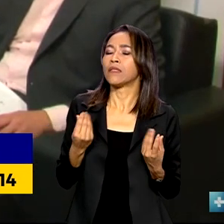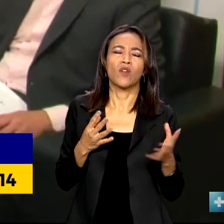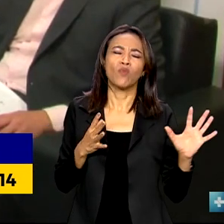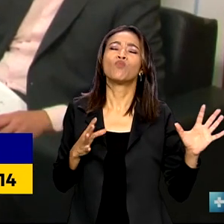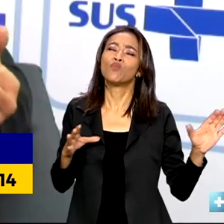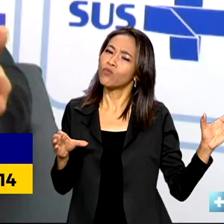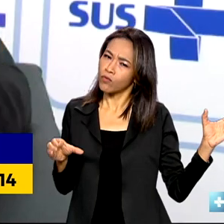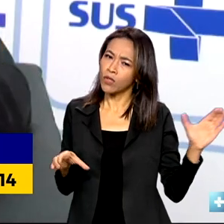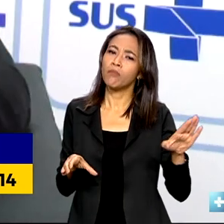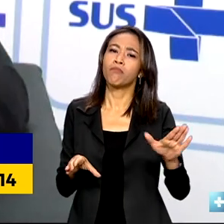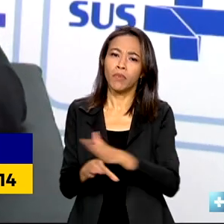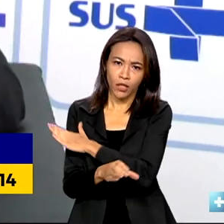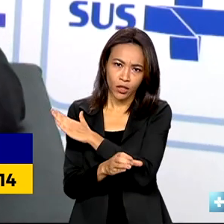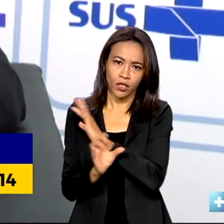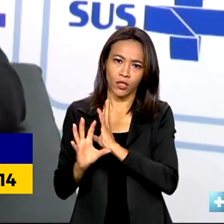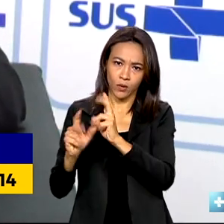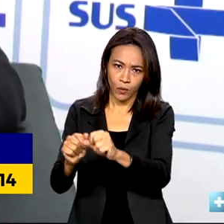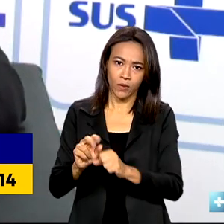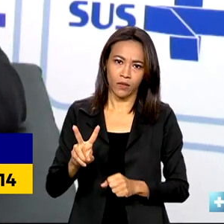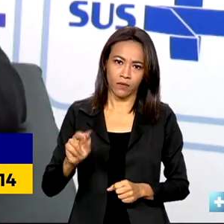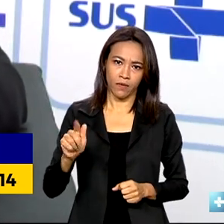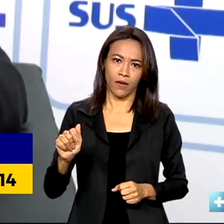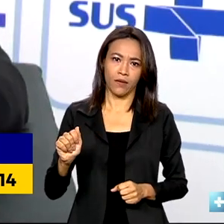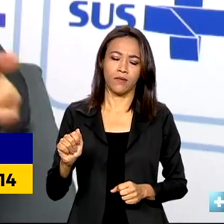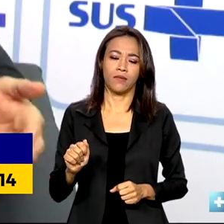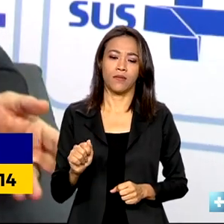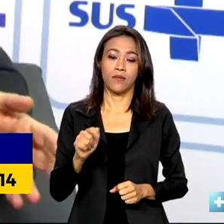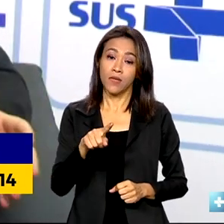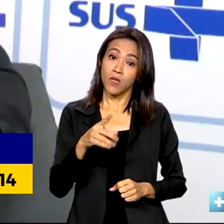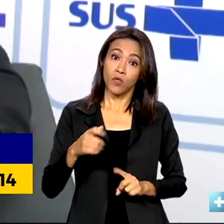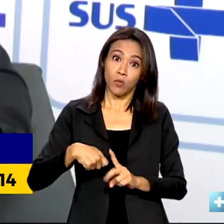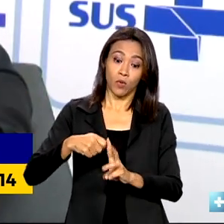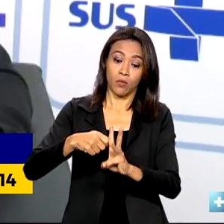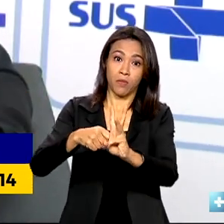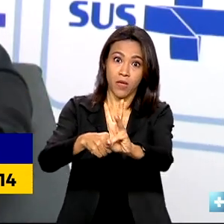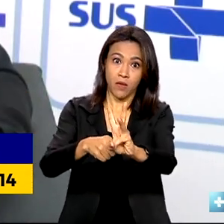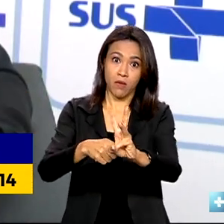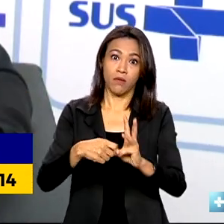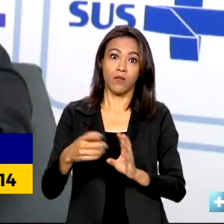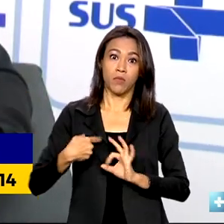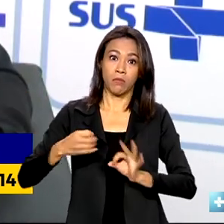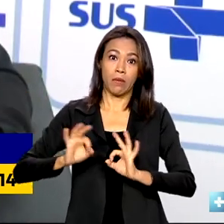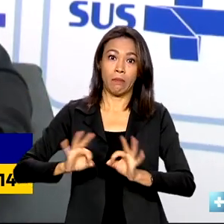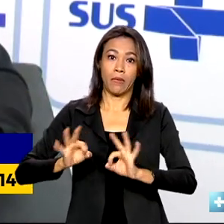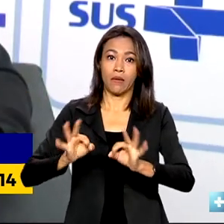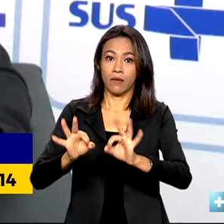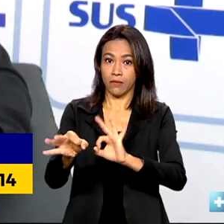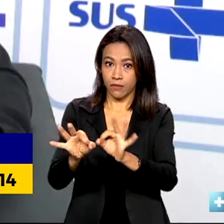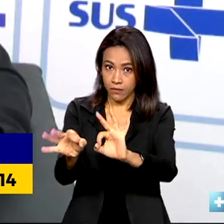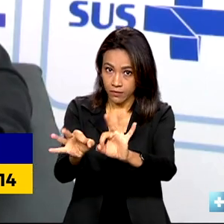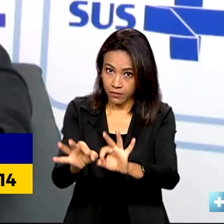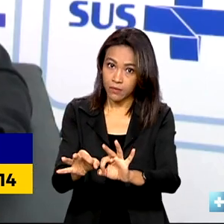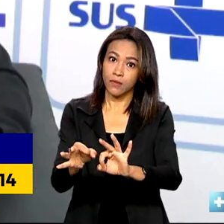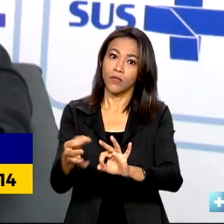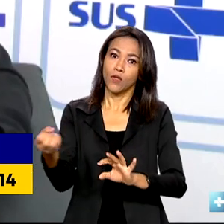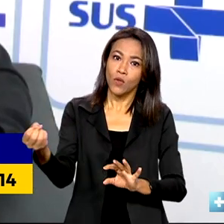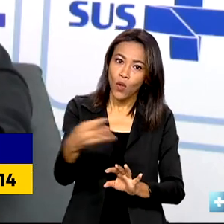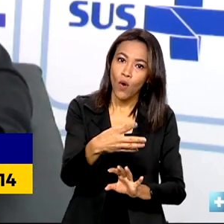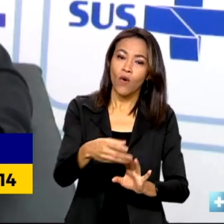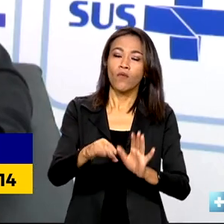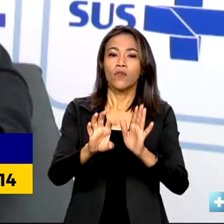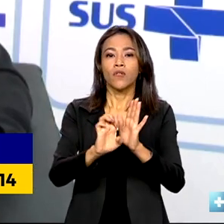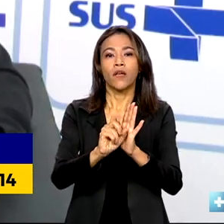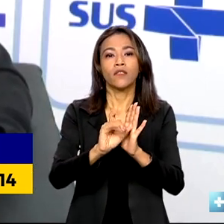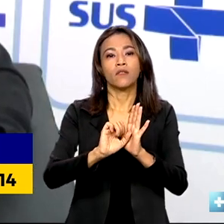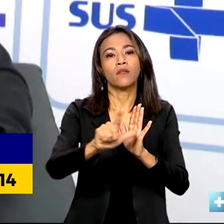preenchidas. Agora haverão outros editais. Nos próximos meses já teremos aí, estamos preparando as condições para novas editais, novas